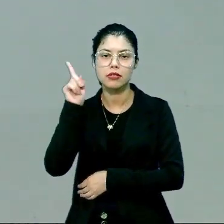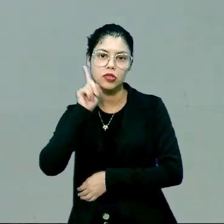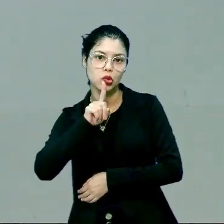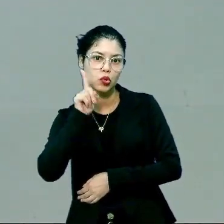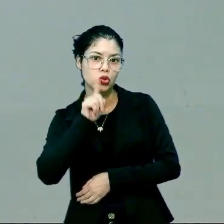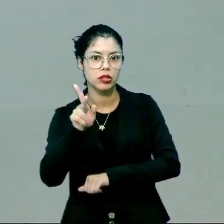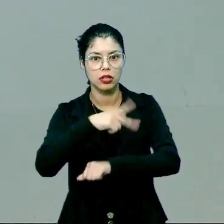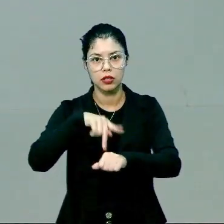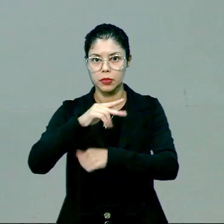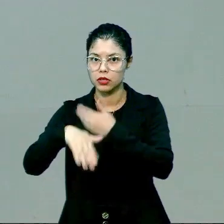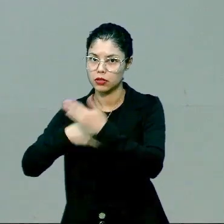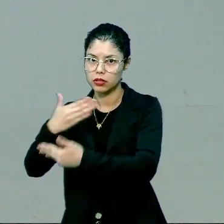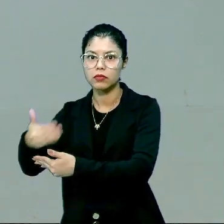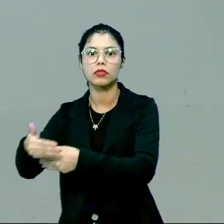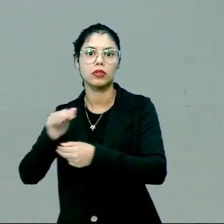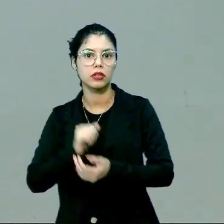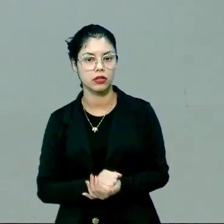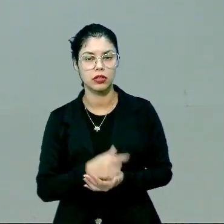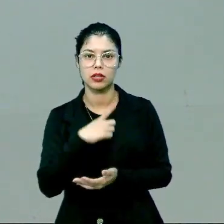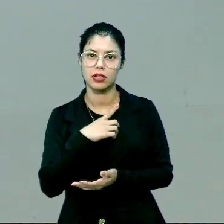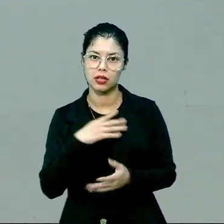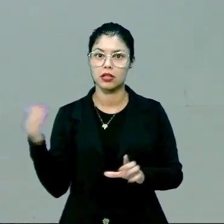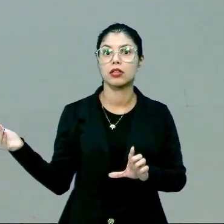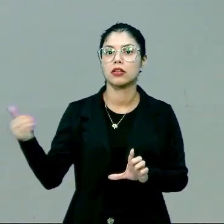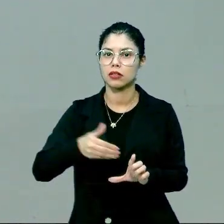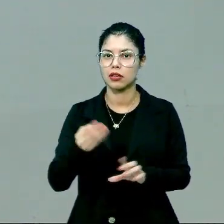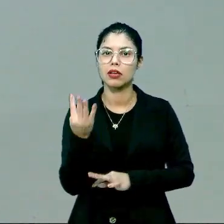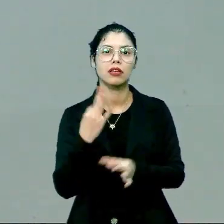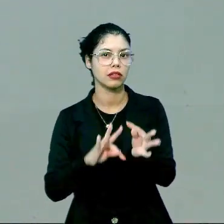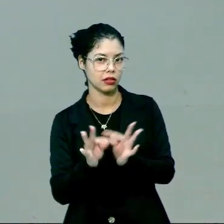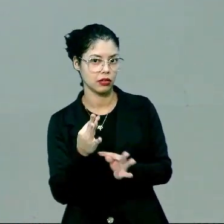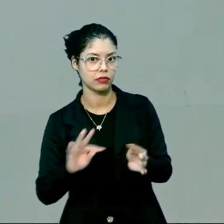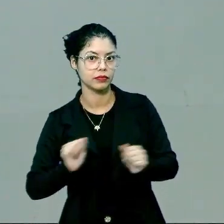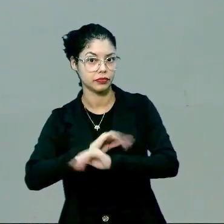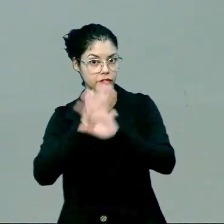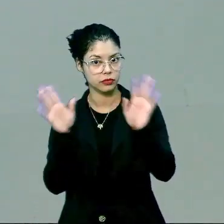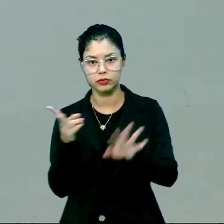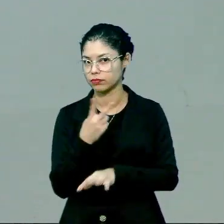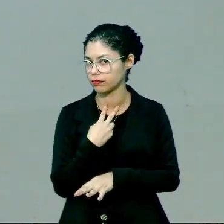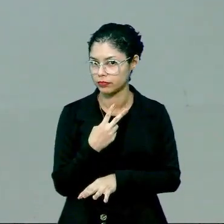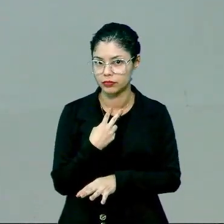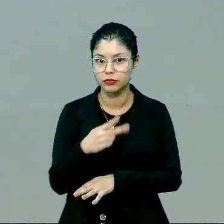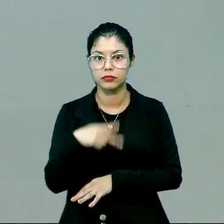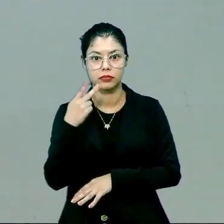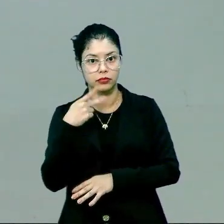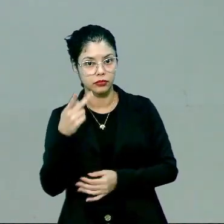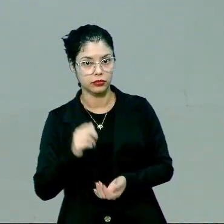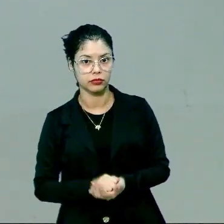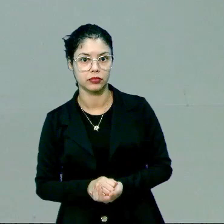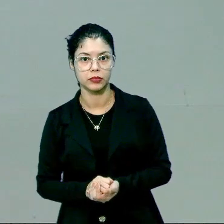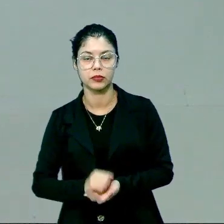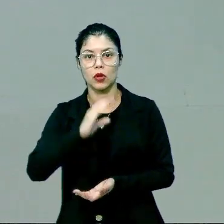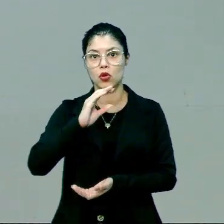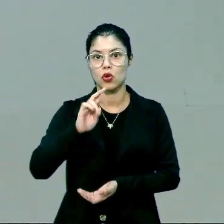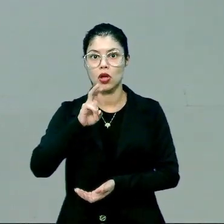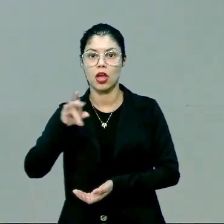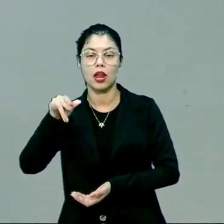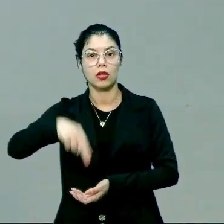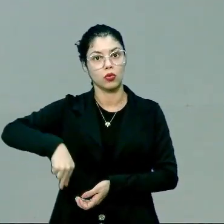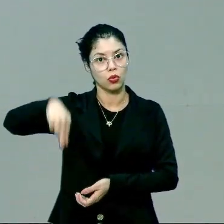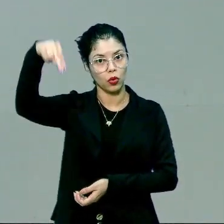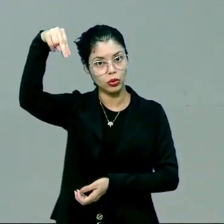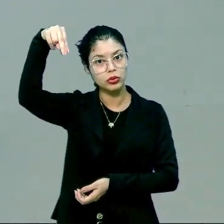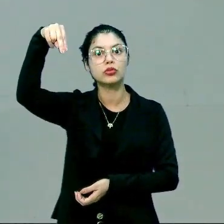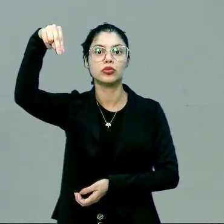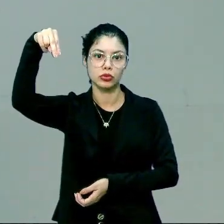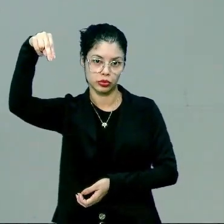esses países desenvolvidos que têm acesso a essa tecnologia. Claro que a gente também não pode deixar de citar a Coreia do Norte, que já fez